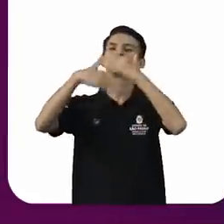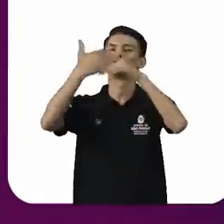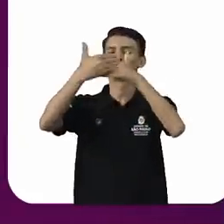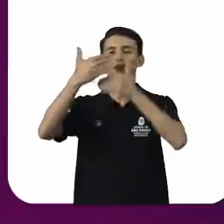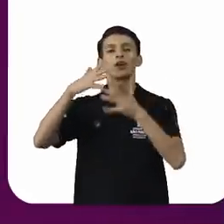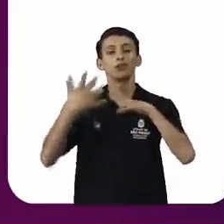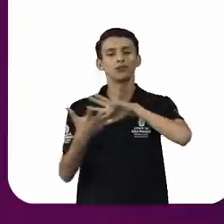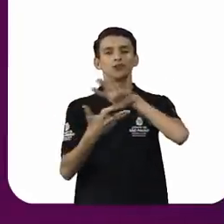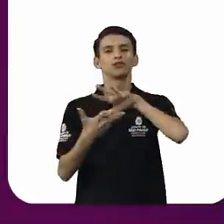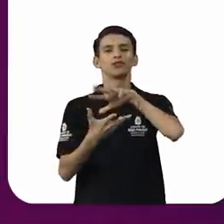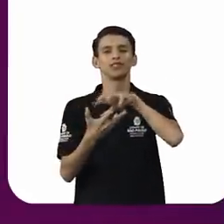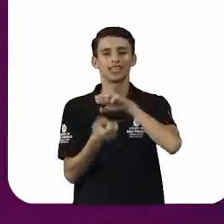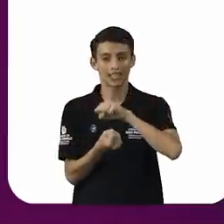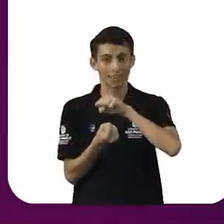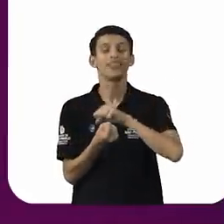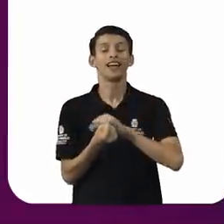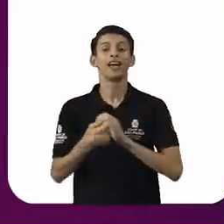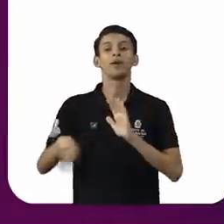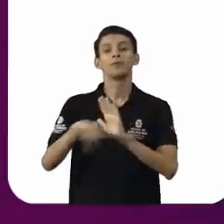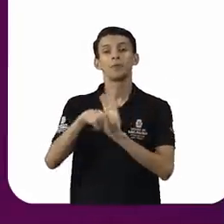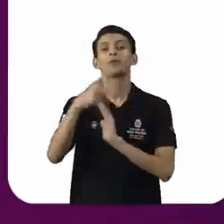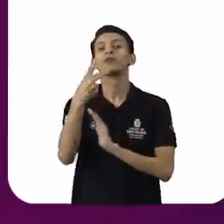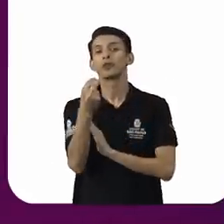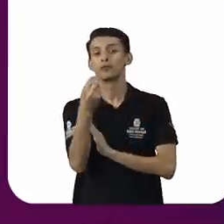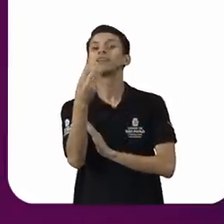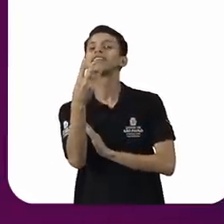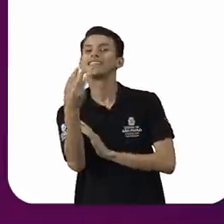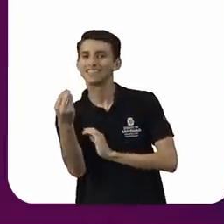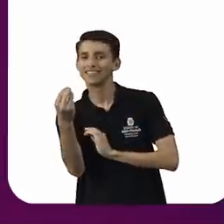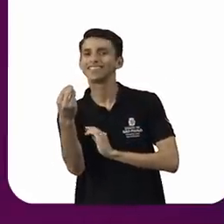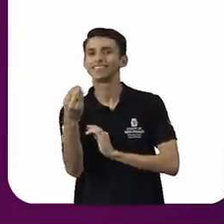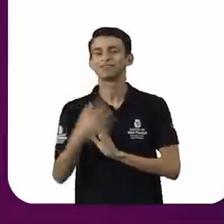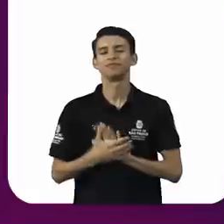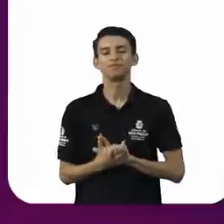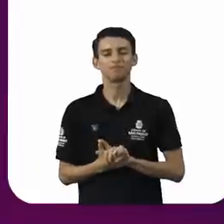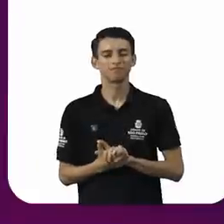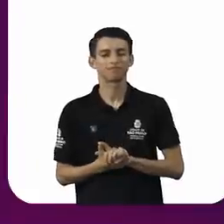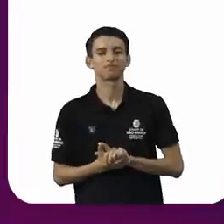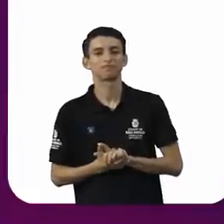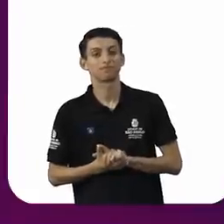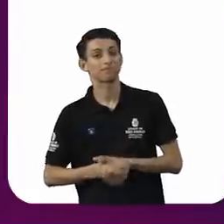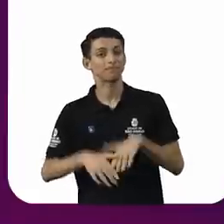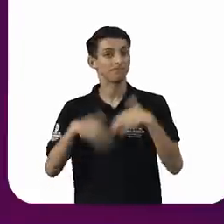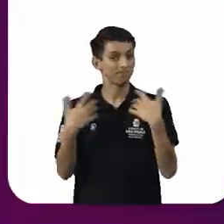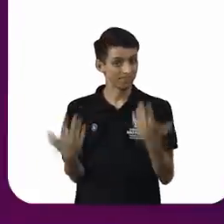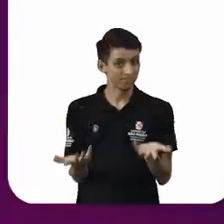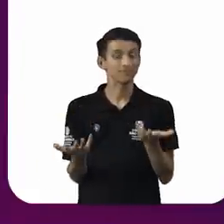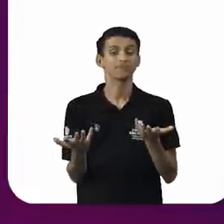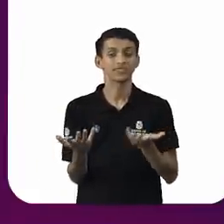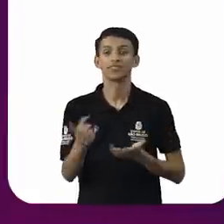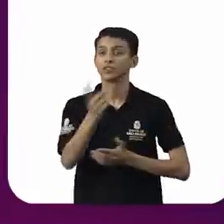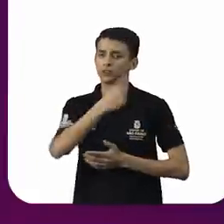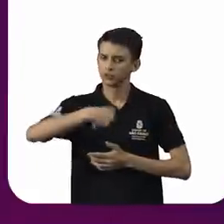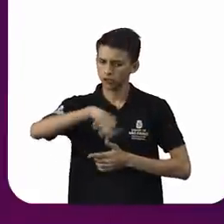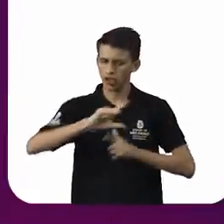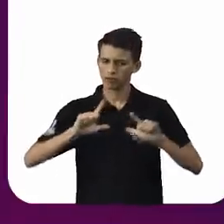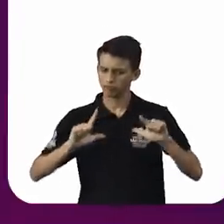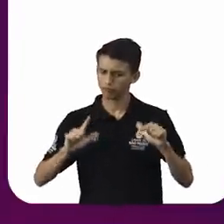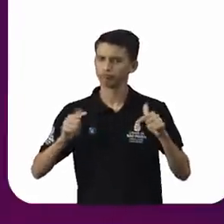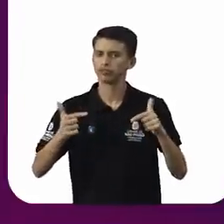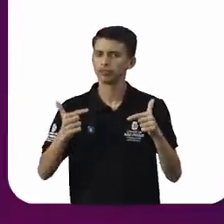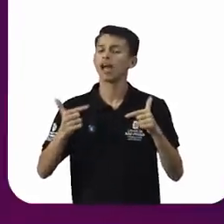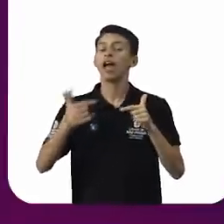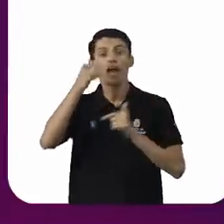da Agenda 2030 da Organização das Nações Unidas. Sendo assim, enfrentar e prevenir o